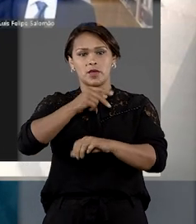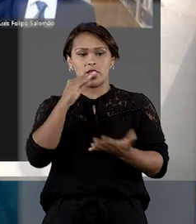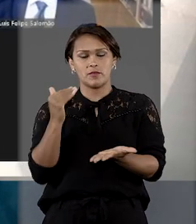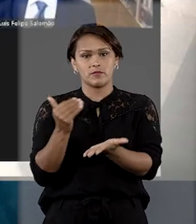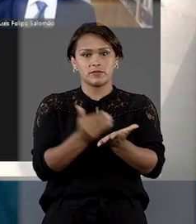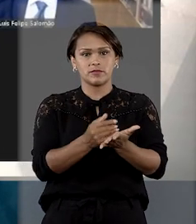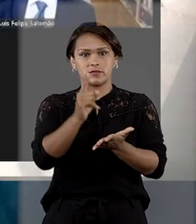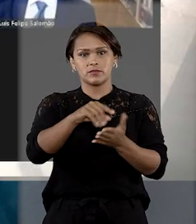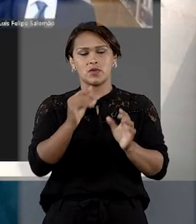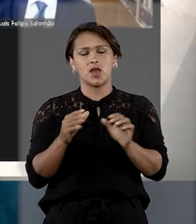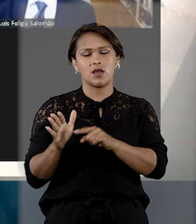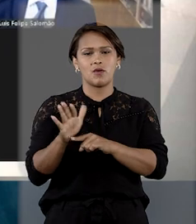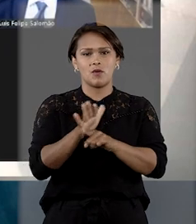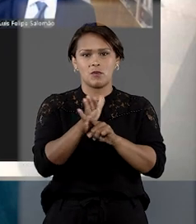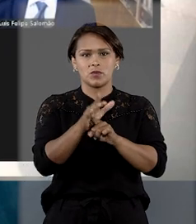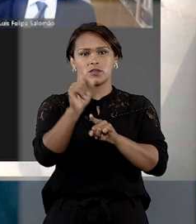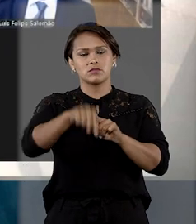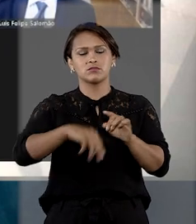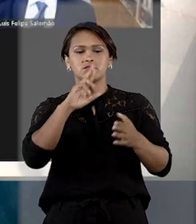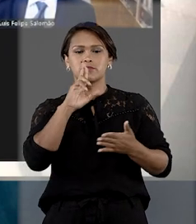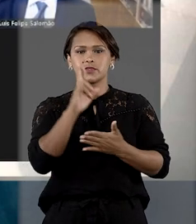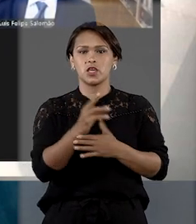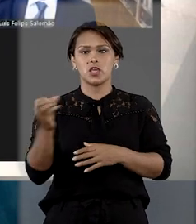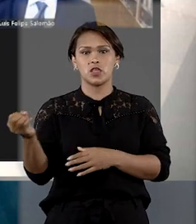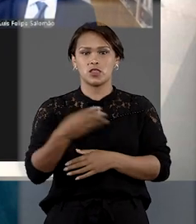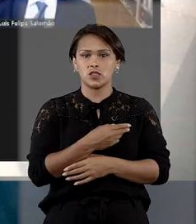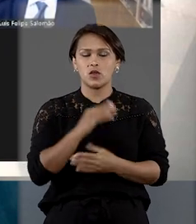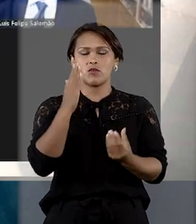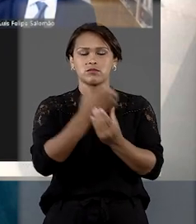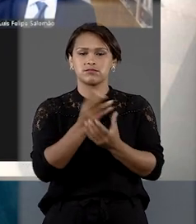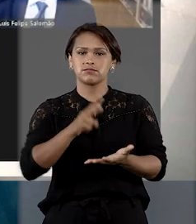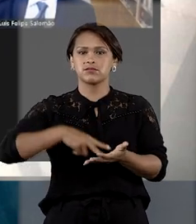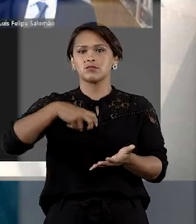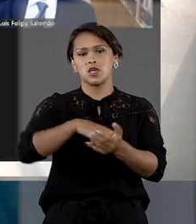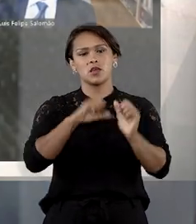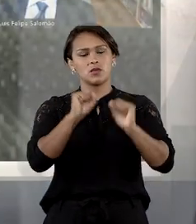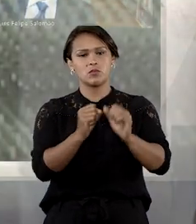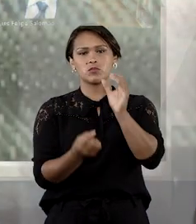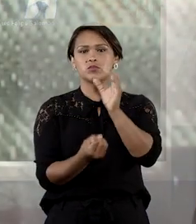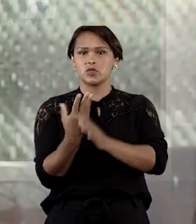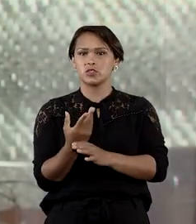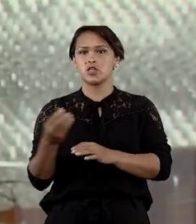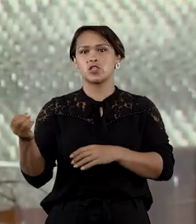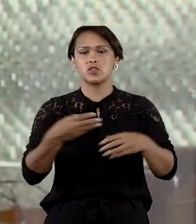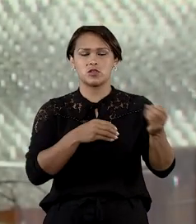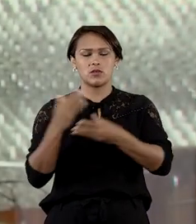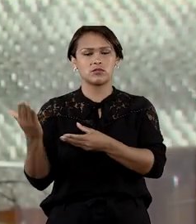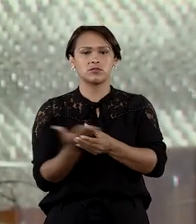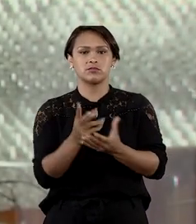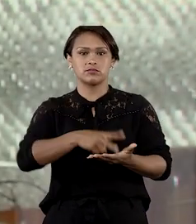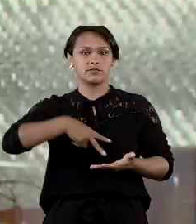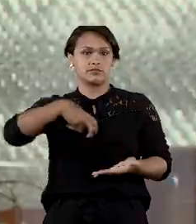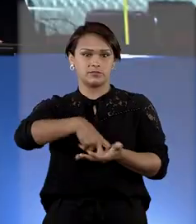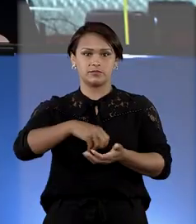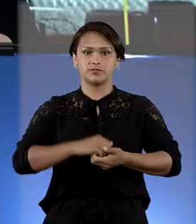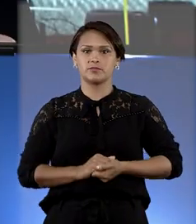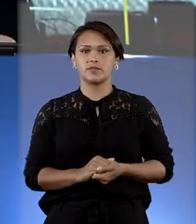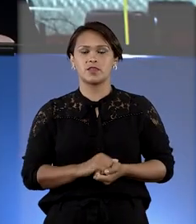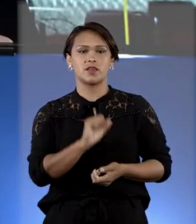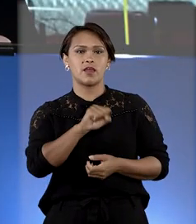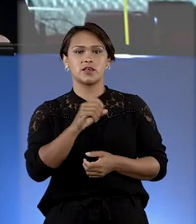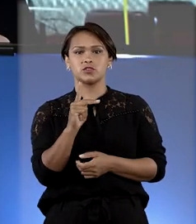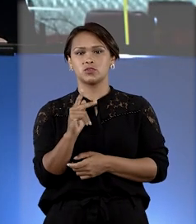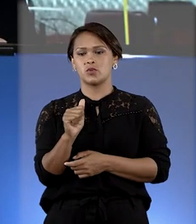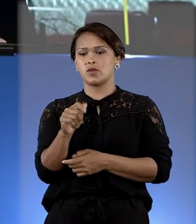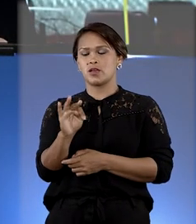firmados na Operação Faroeste resultaram em novos inquéritos e podem originar novas ações penais. É